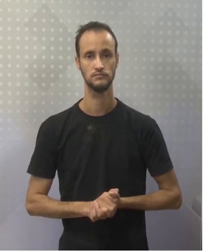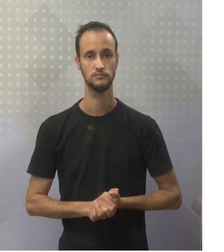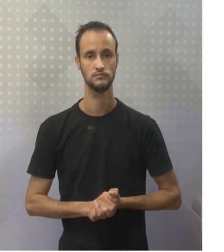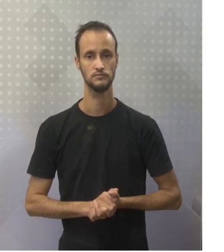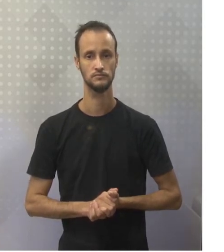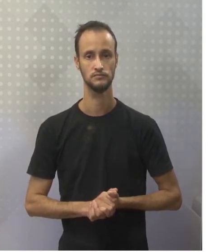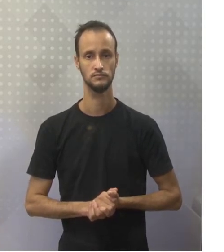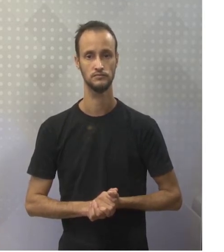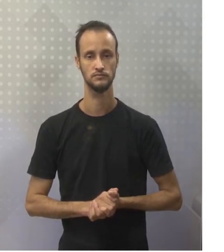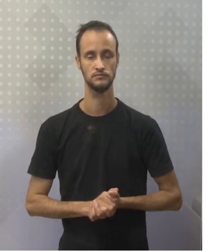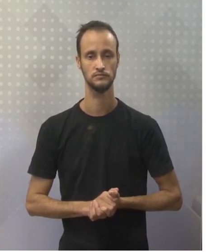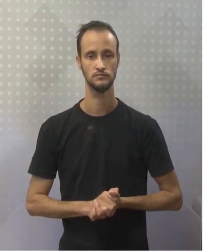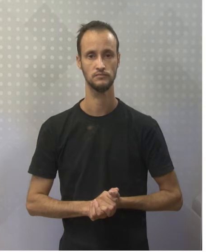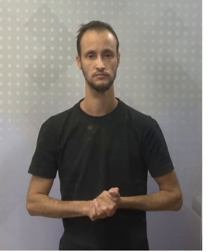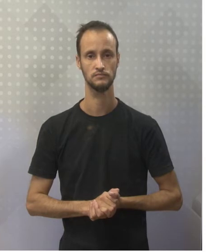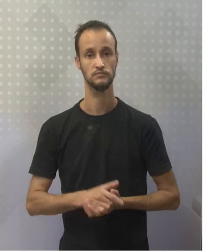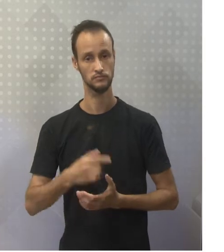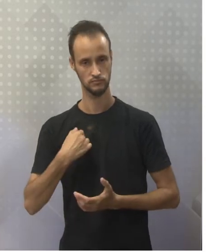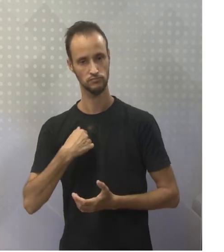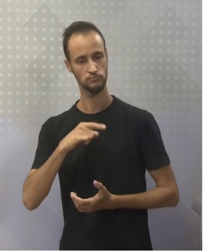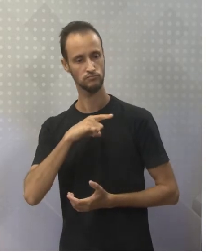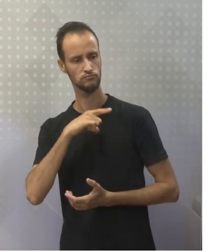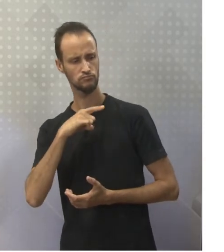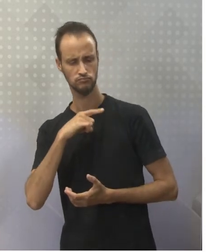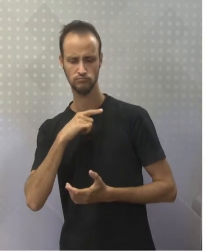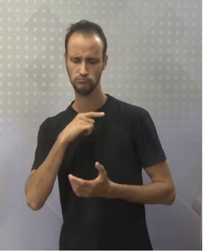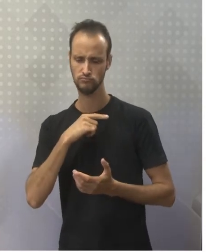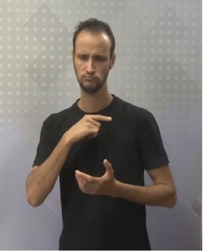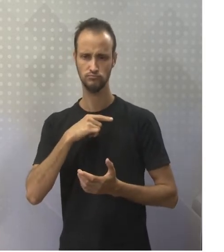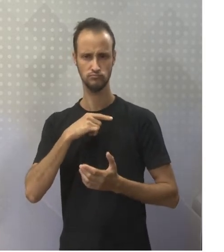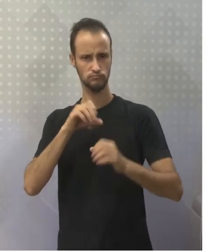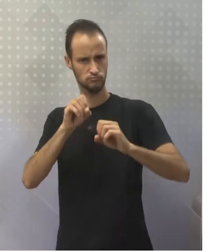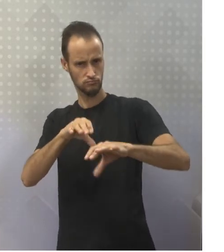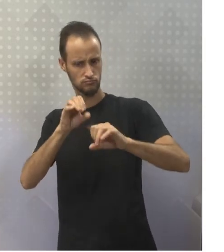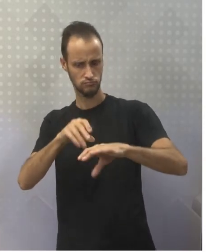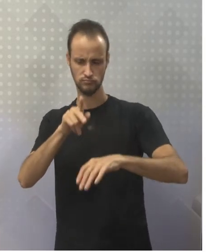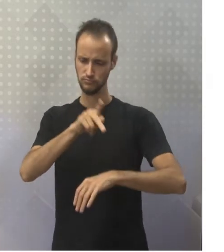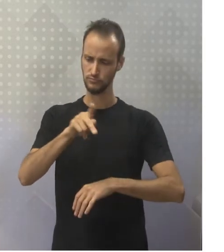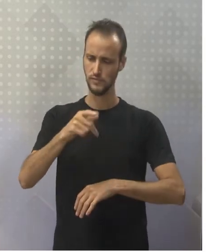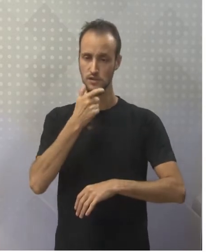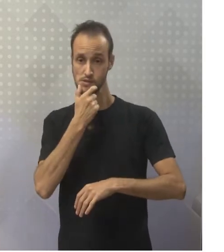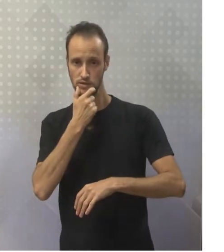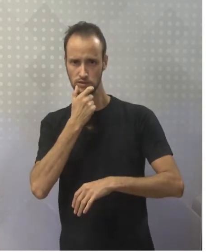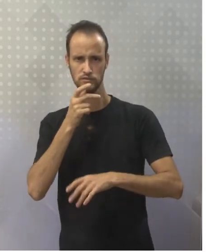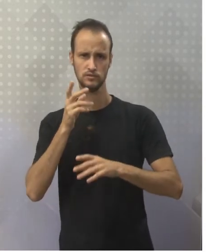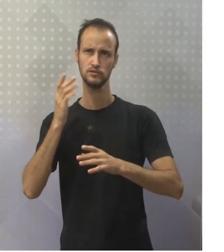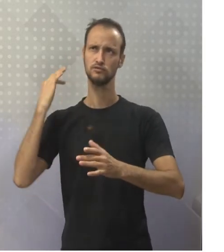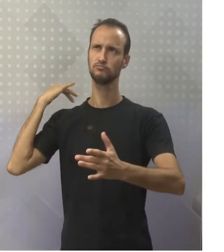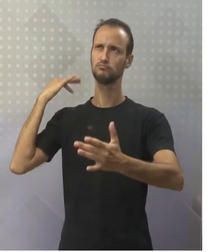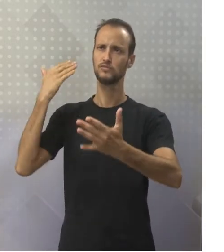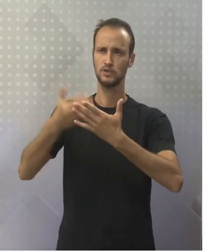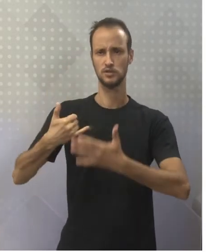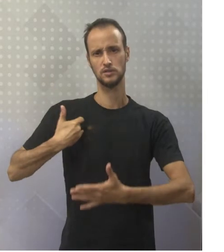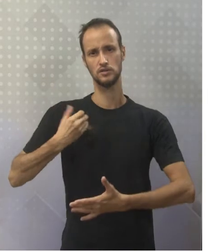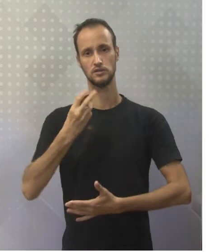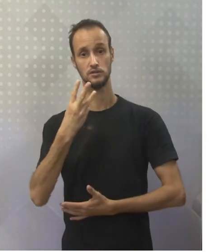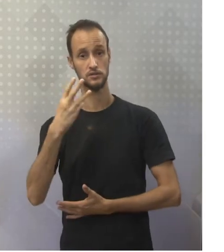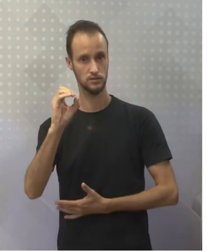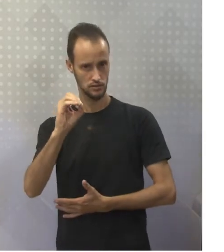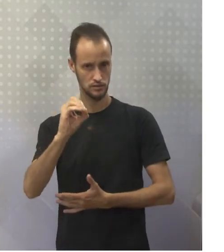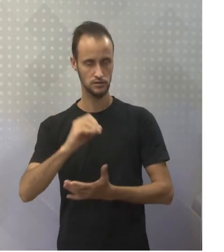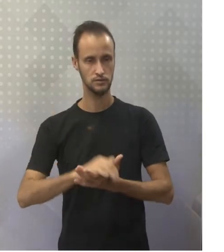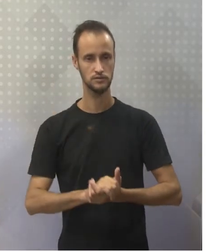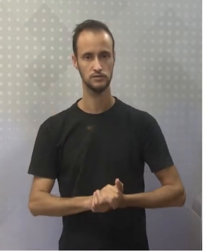Eu tenho estado, professor de inglês, desde os trinta anos. Ou seja, since aí, foi utilizado para